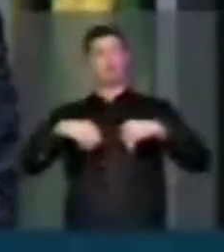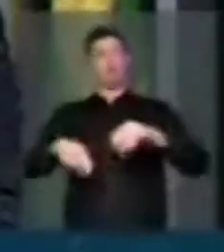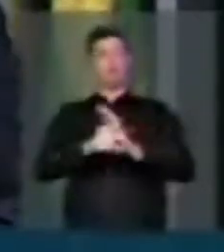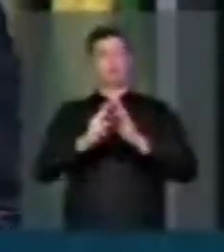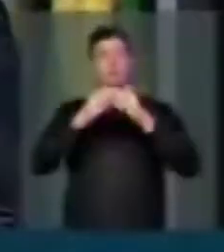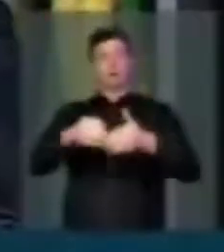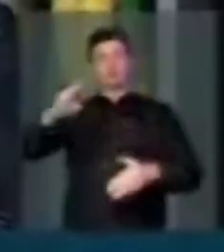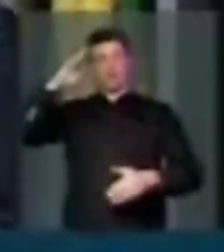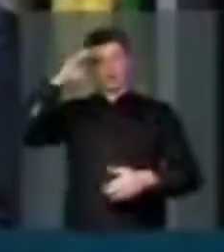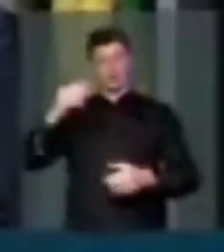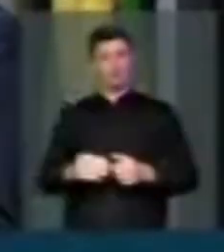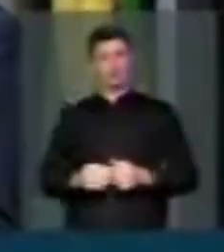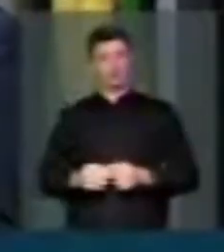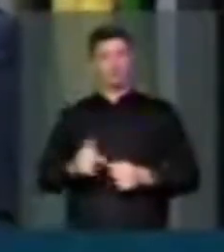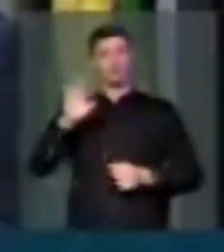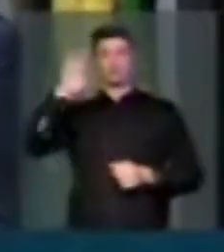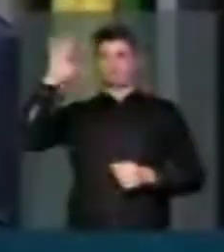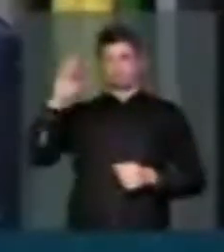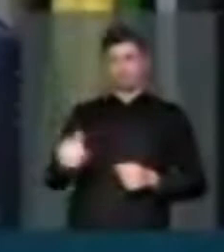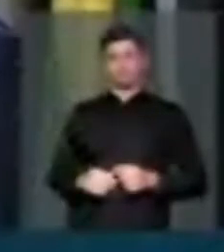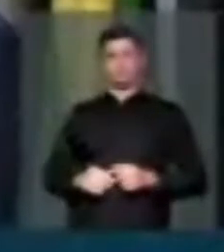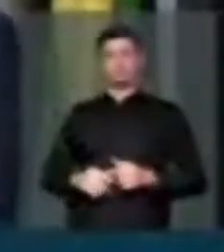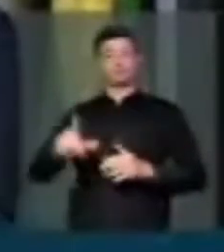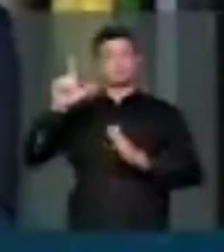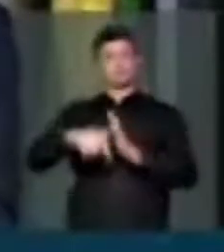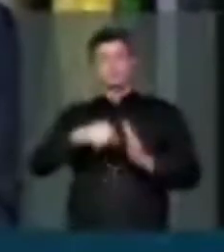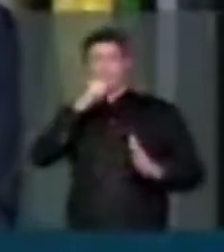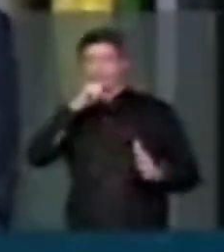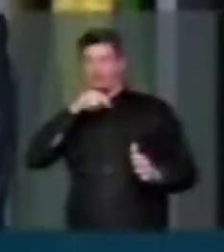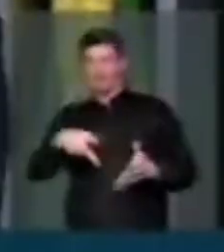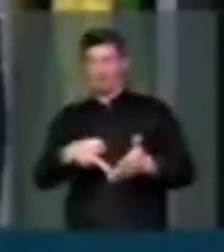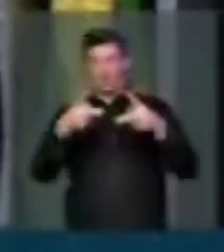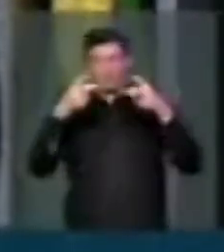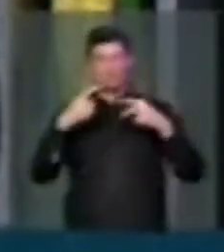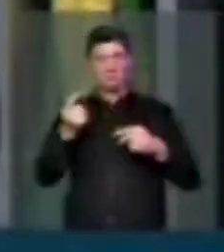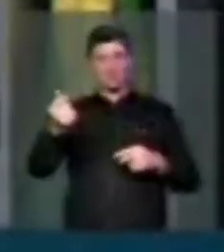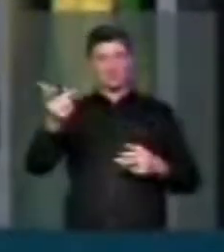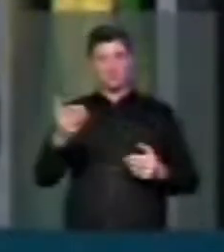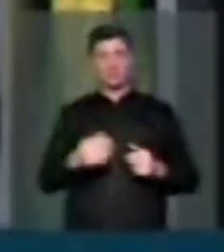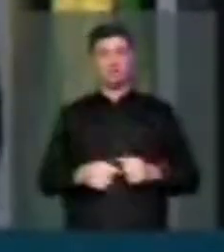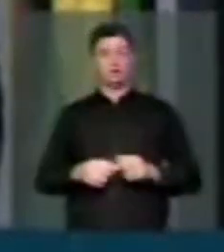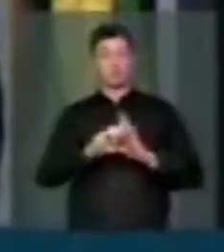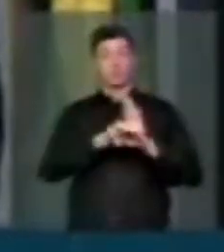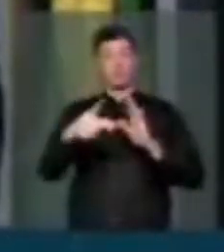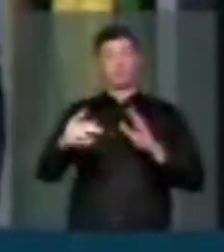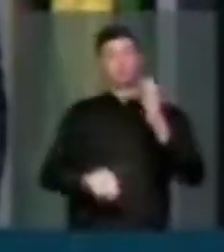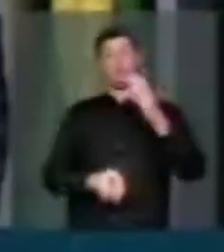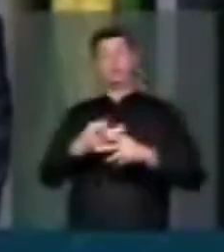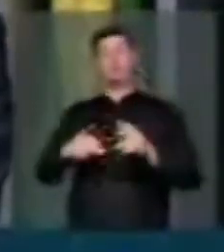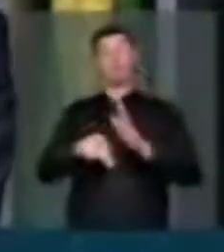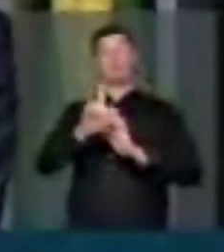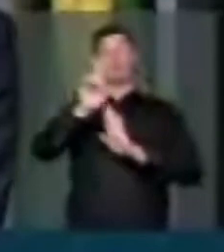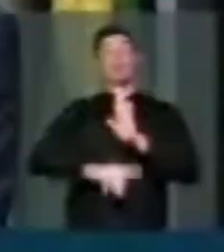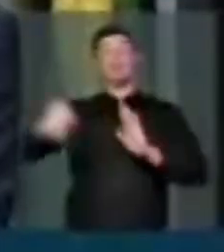de marinha. Para se ter uma ideia de quão atrasada é essa cobrança, Esse conceito nasceu de um decreto imperial